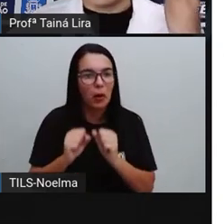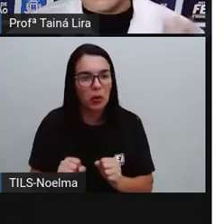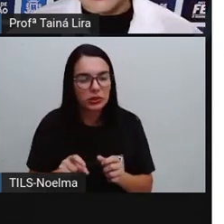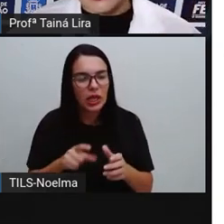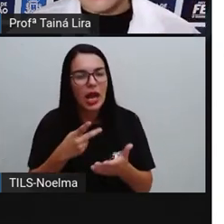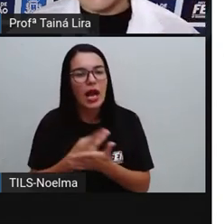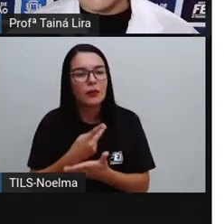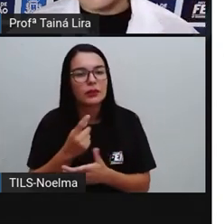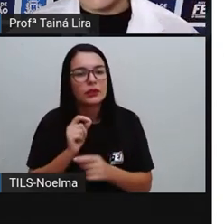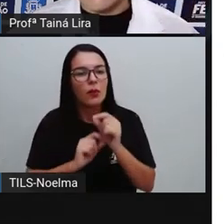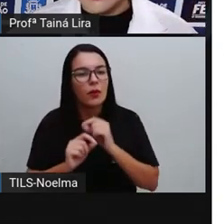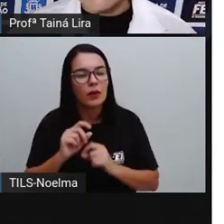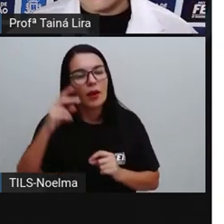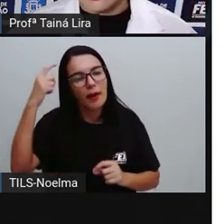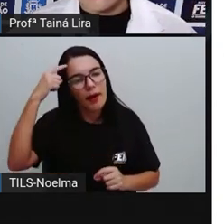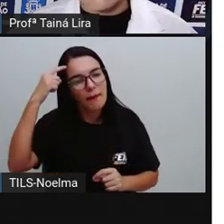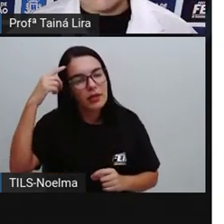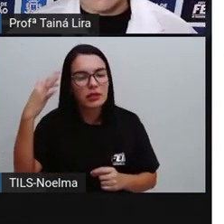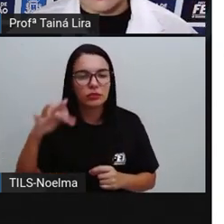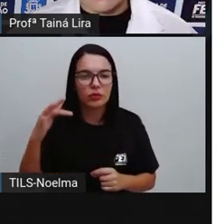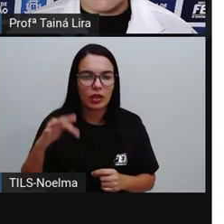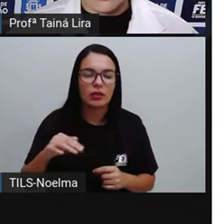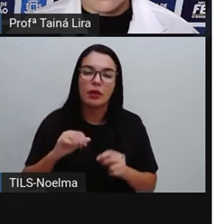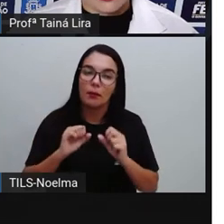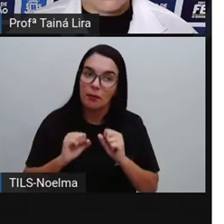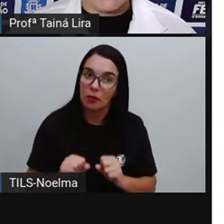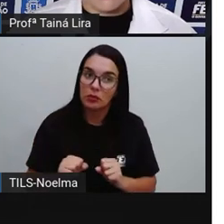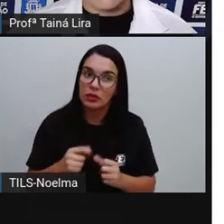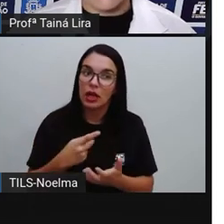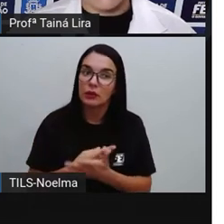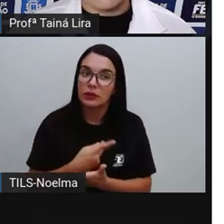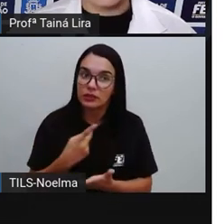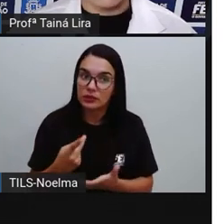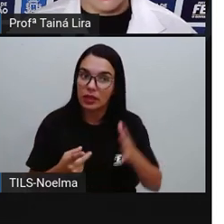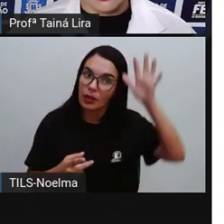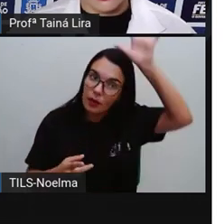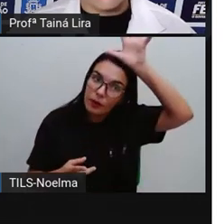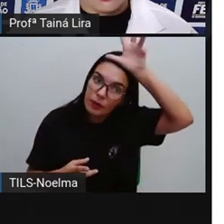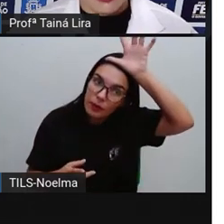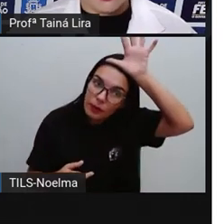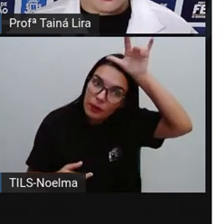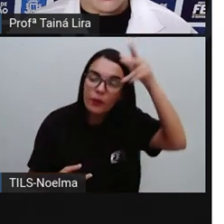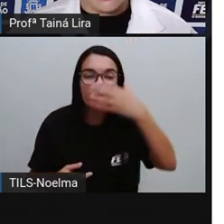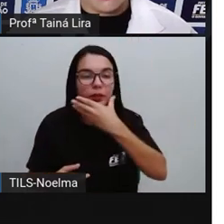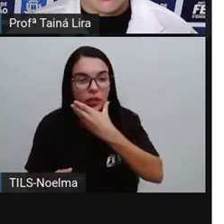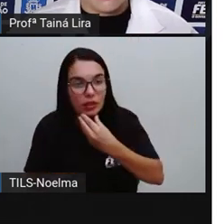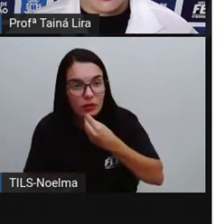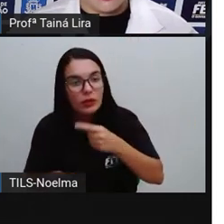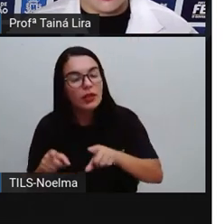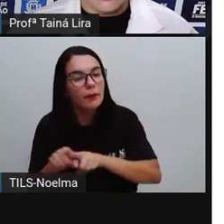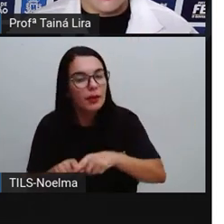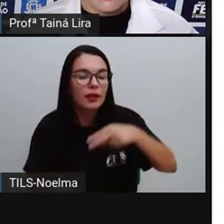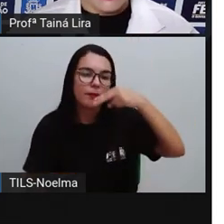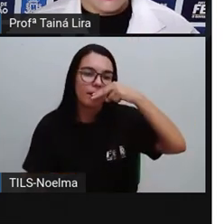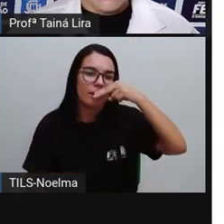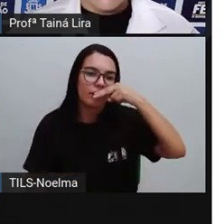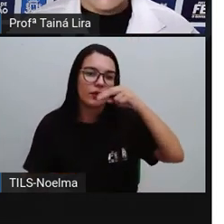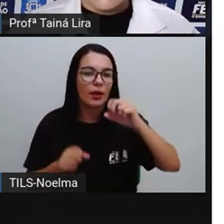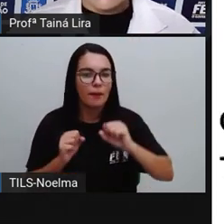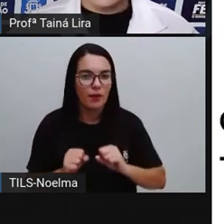bater a cabeça. Do mesmo jeito que Cebolinha poderia ter batido a cabeça, Mônica também pode bater a cabeça aqui, né?